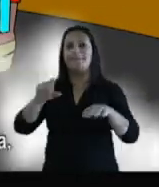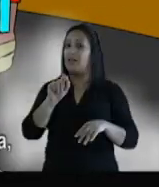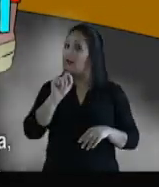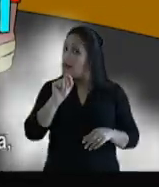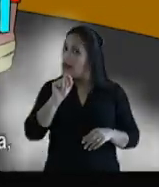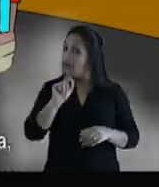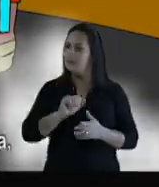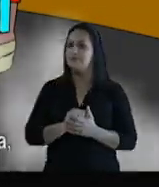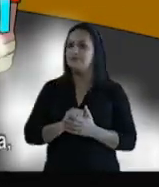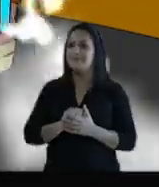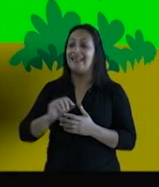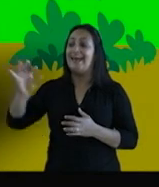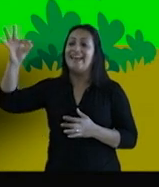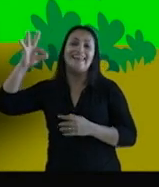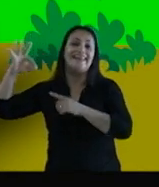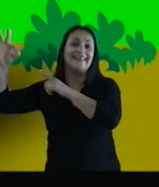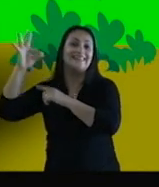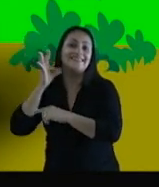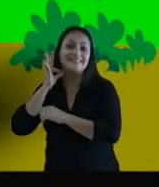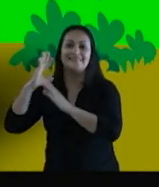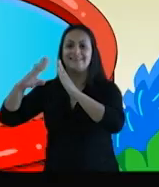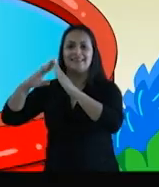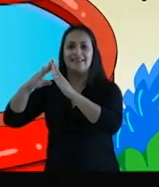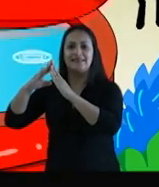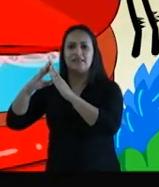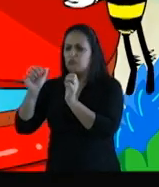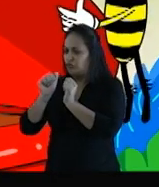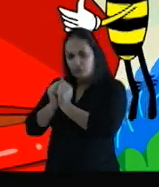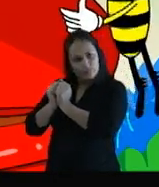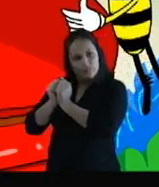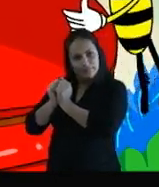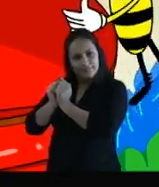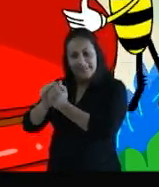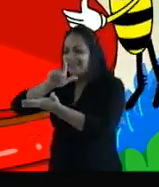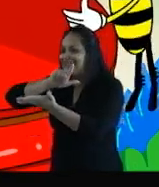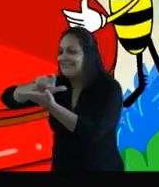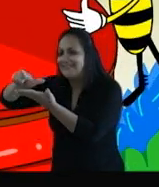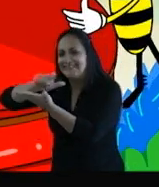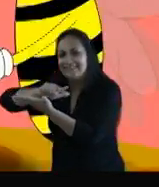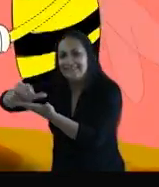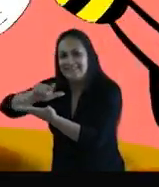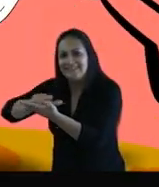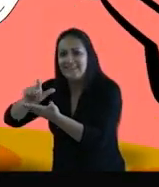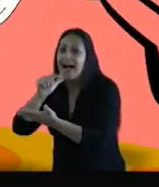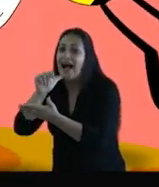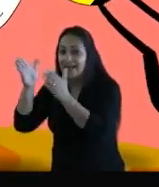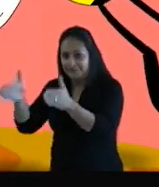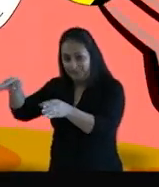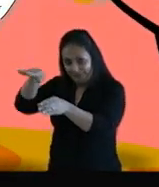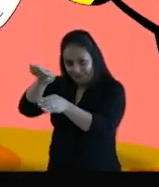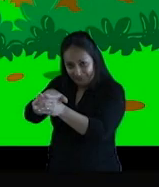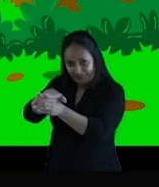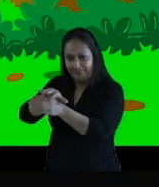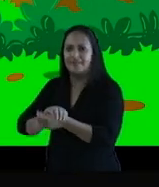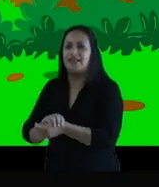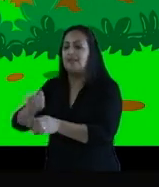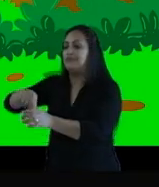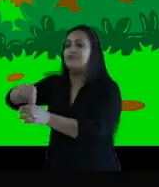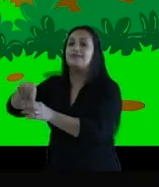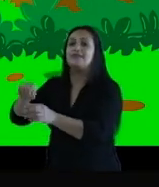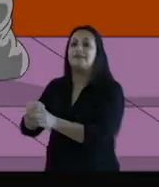abelhinhas da casa. Todas unidas. Tampando caixas d'água, virando tampinhas,